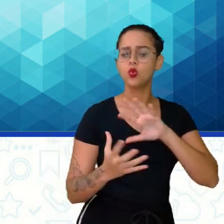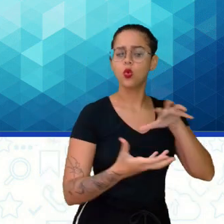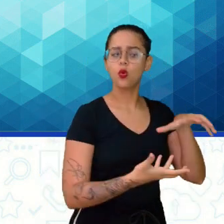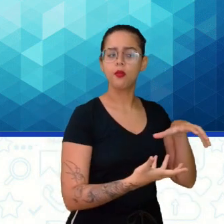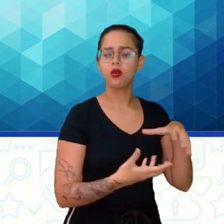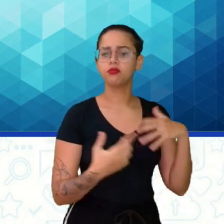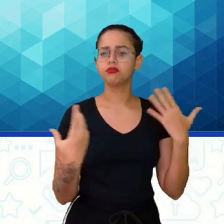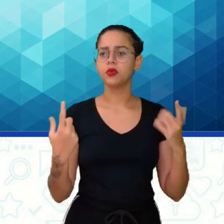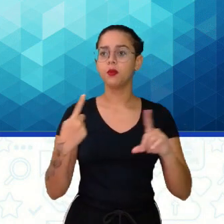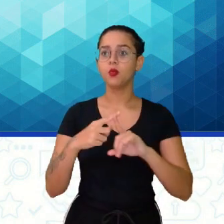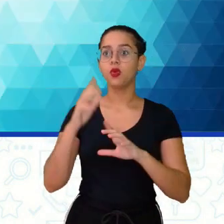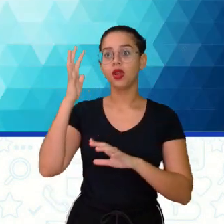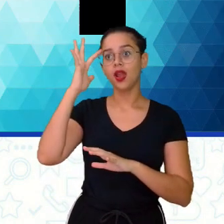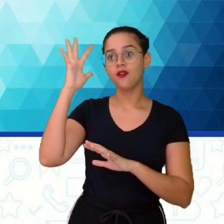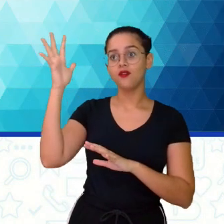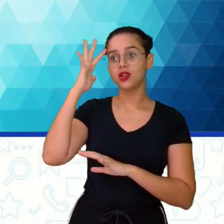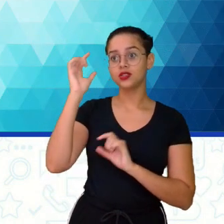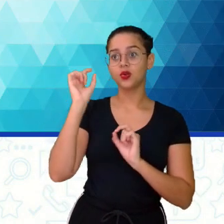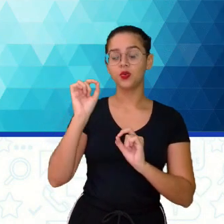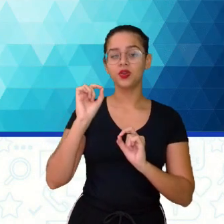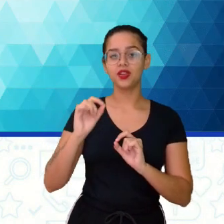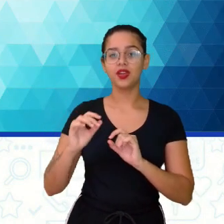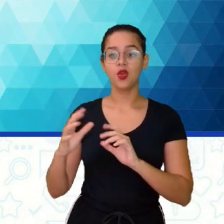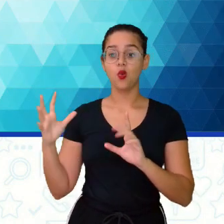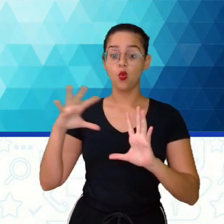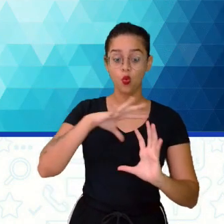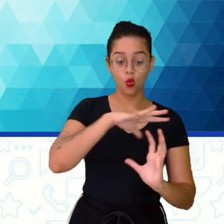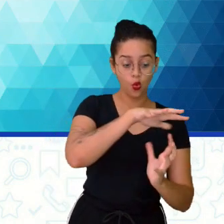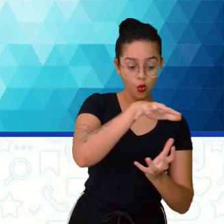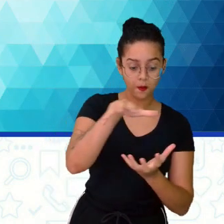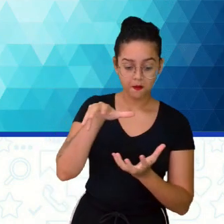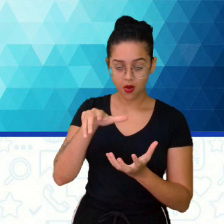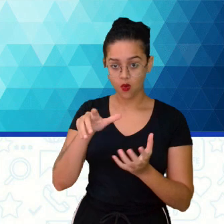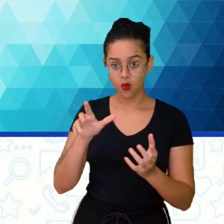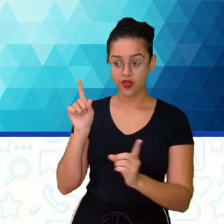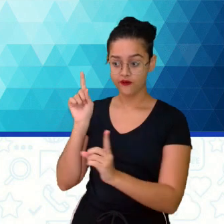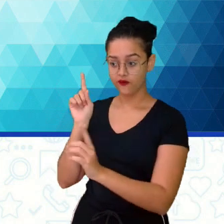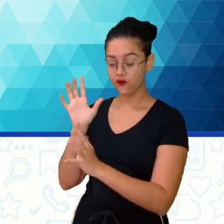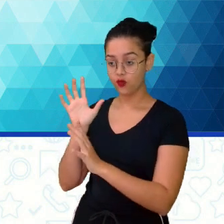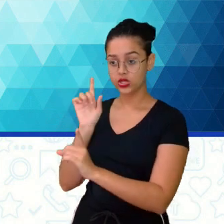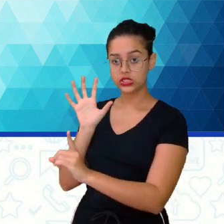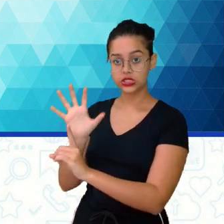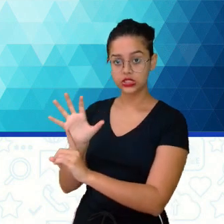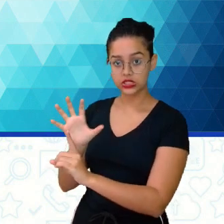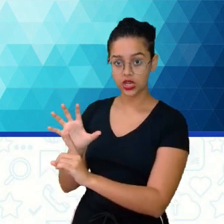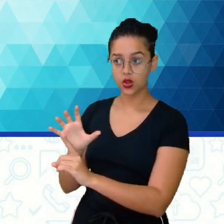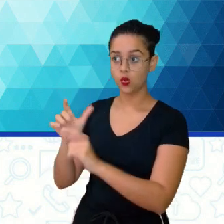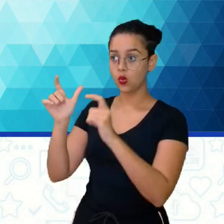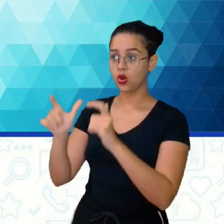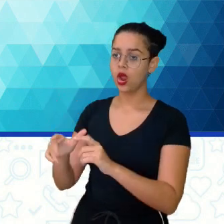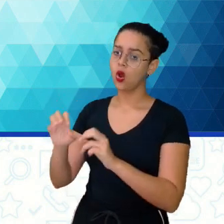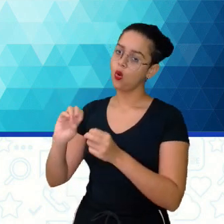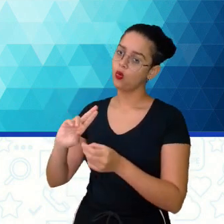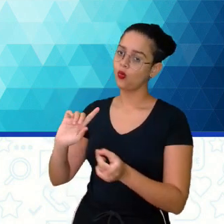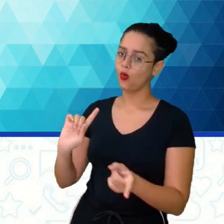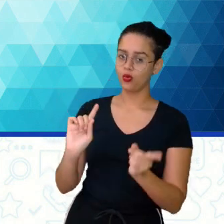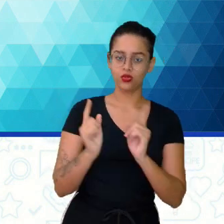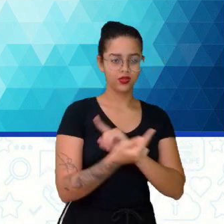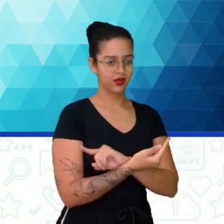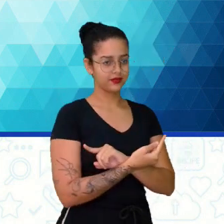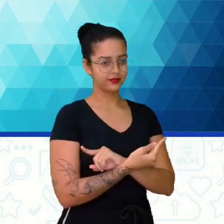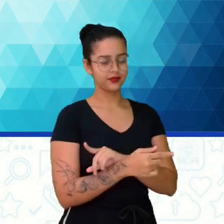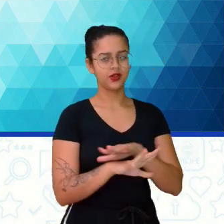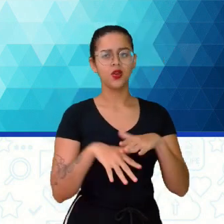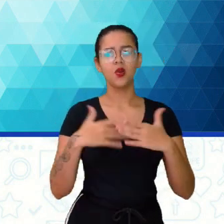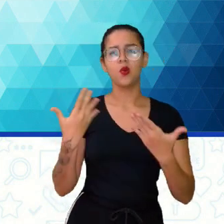Porque a nossa reflexão é, o global influencia o local ou o contrário? E aí eu pergunto a vocês, ó,